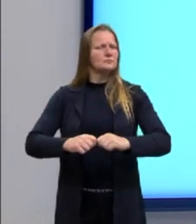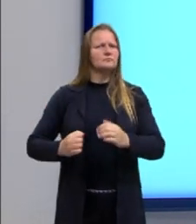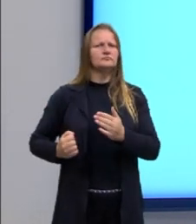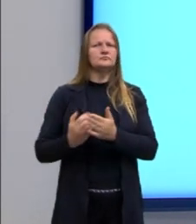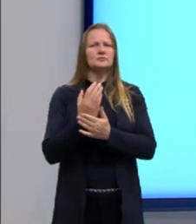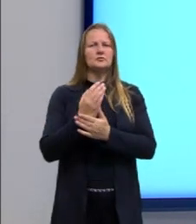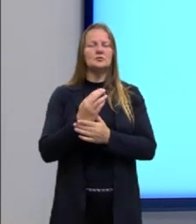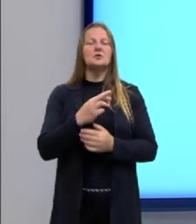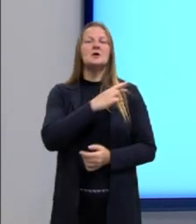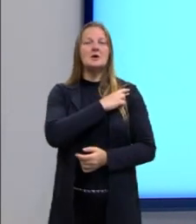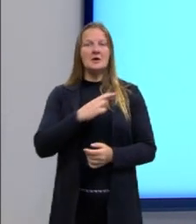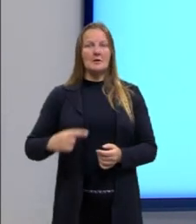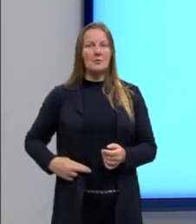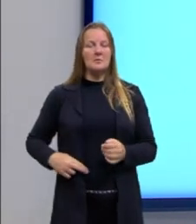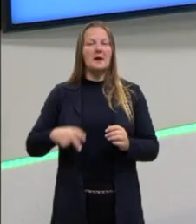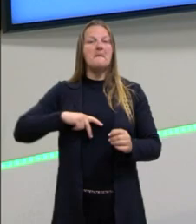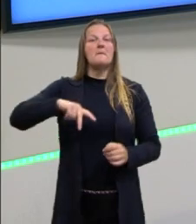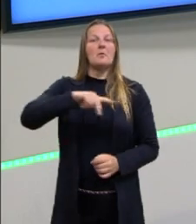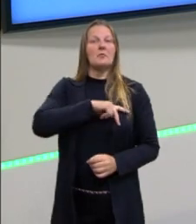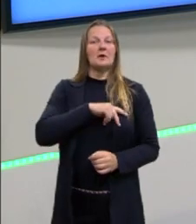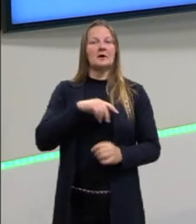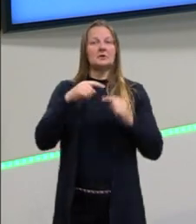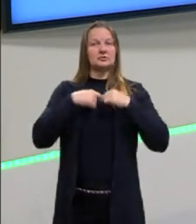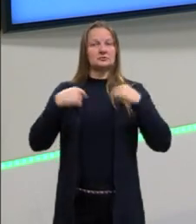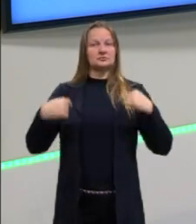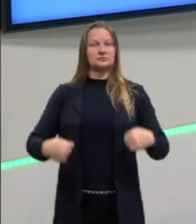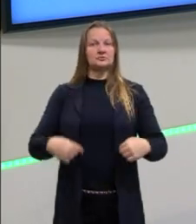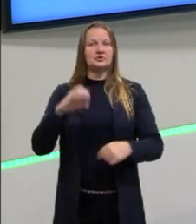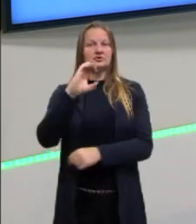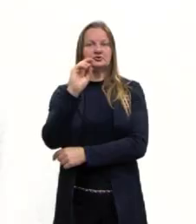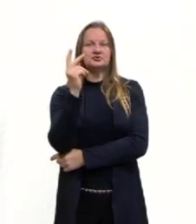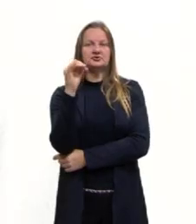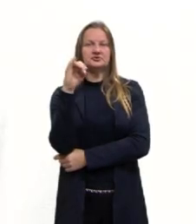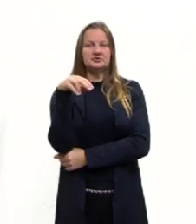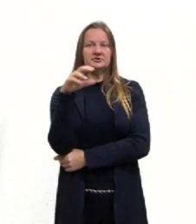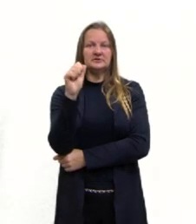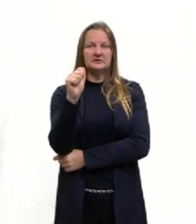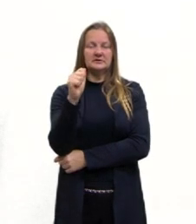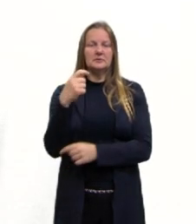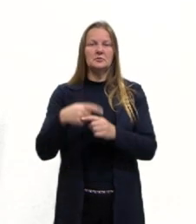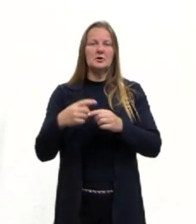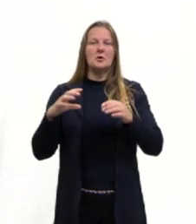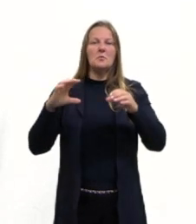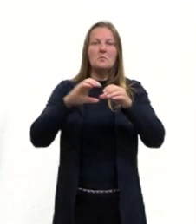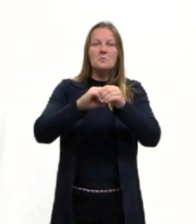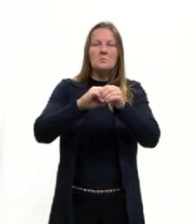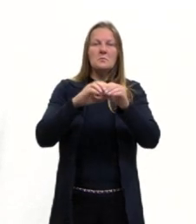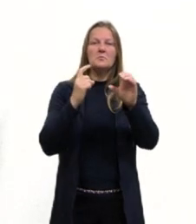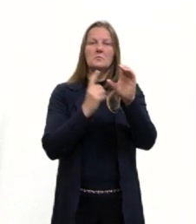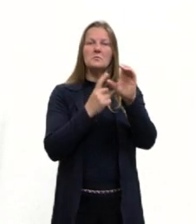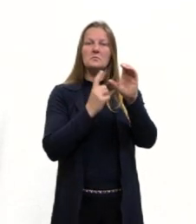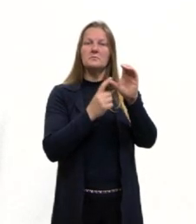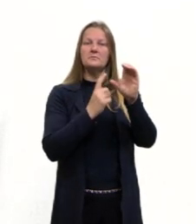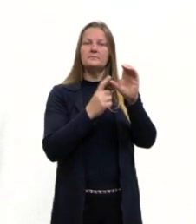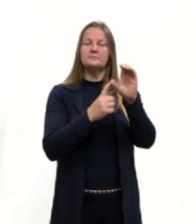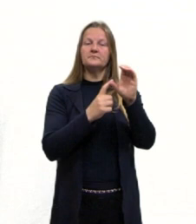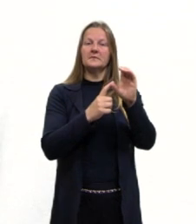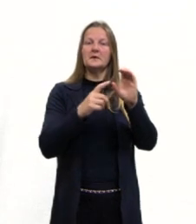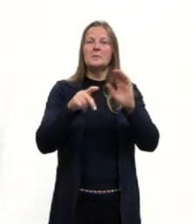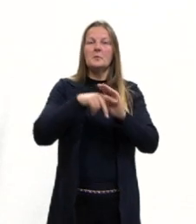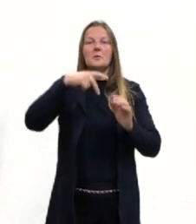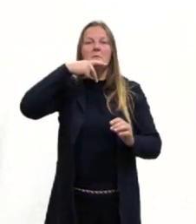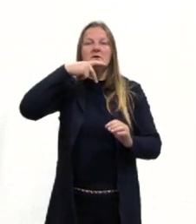República Popular da China, né, esse nome é vinculado ao Partido Comunista Chinês, certo? É um